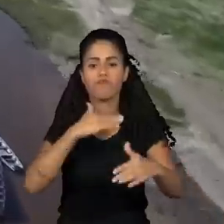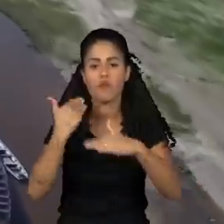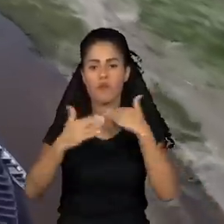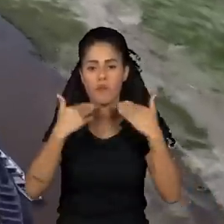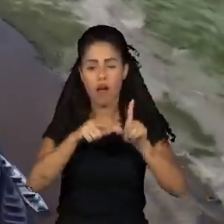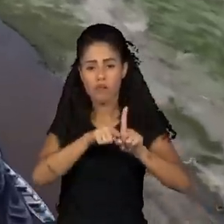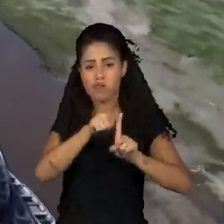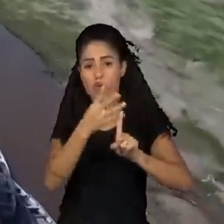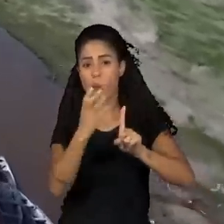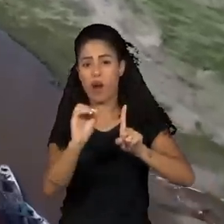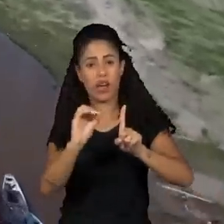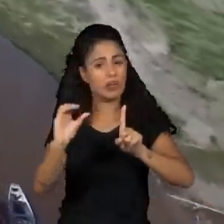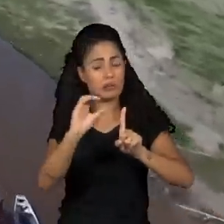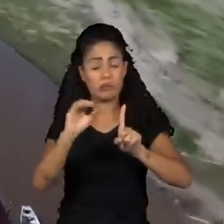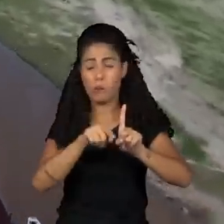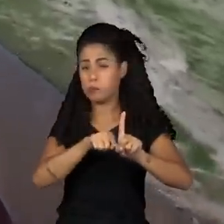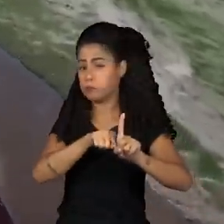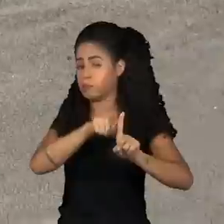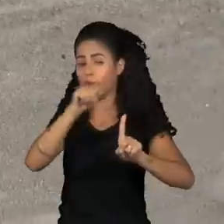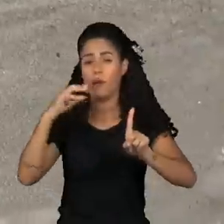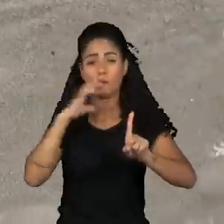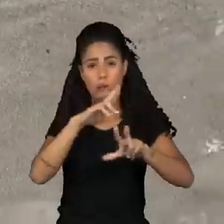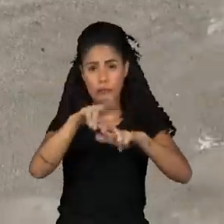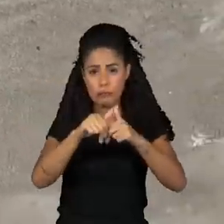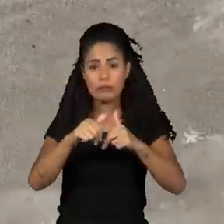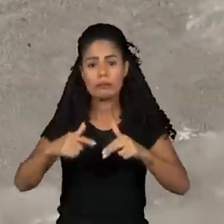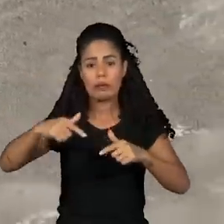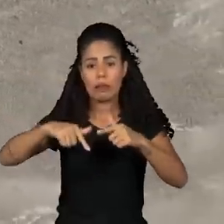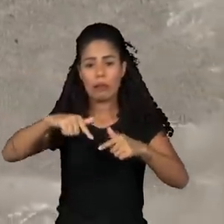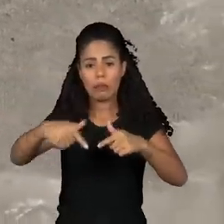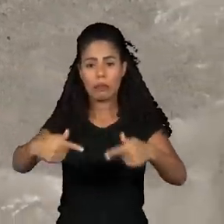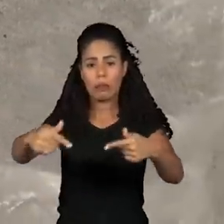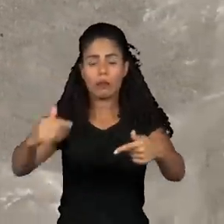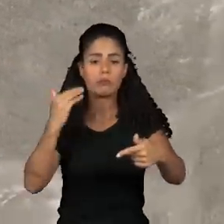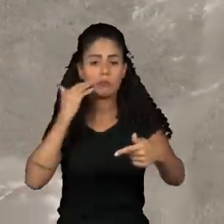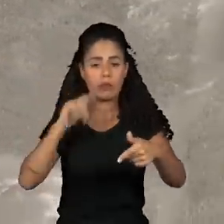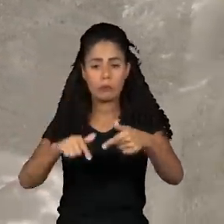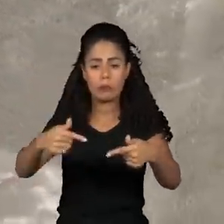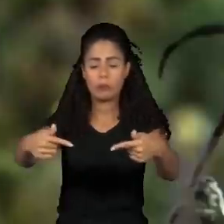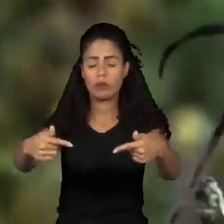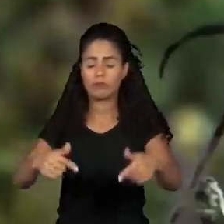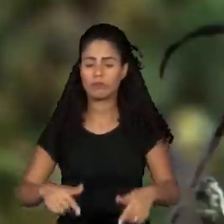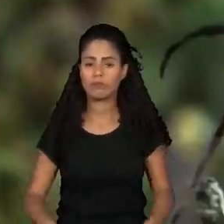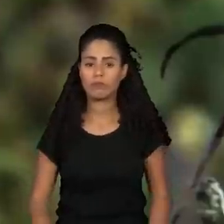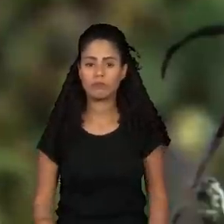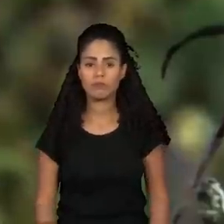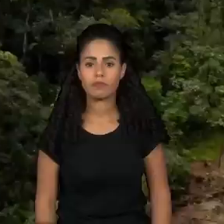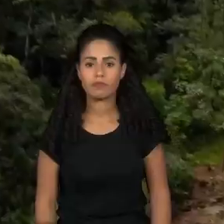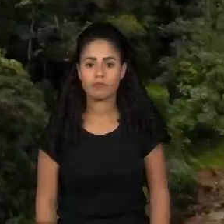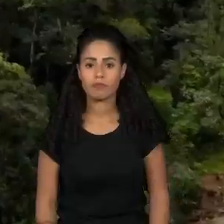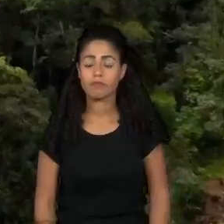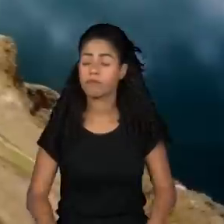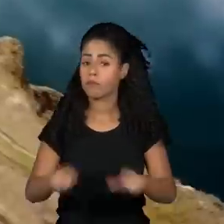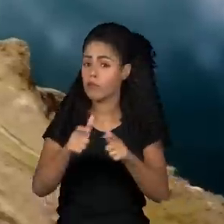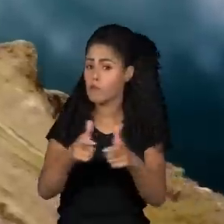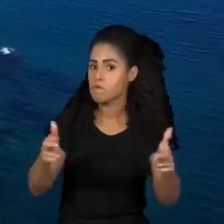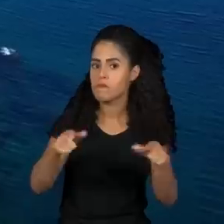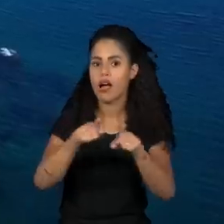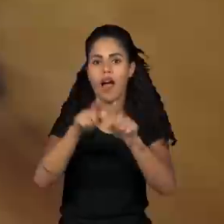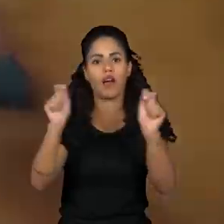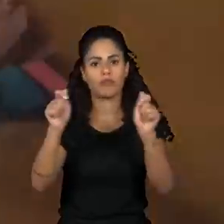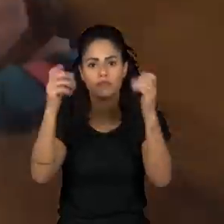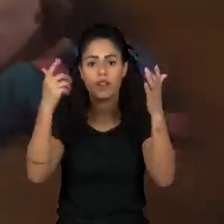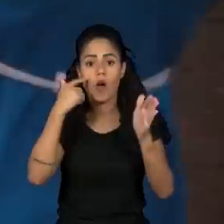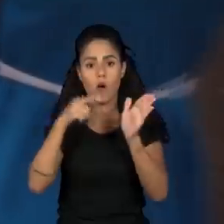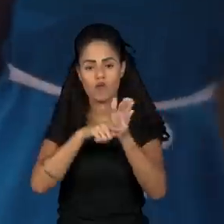Celsius podem ter causado a morte dos mamíferos aquáticos. O maior festival de cinema